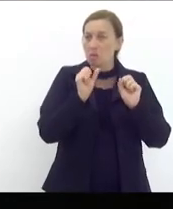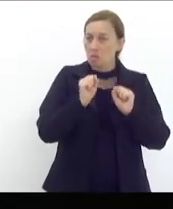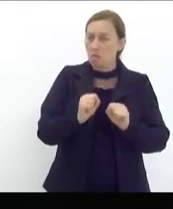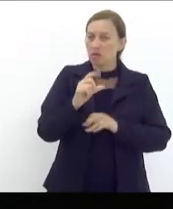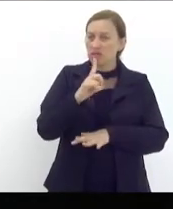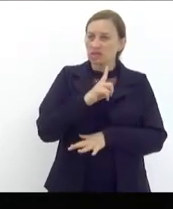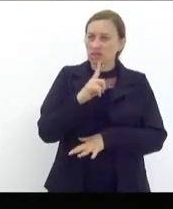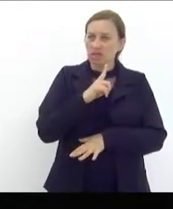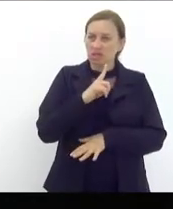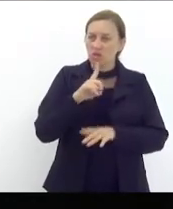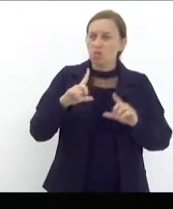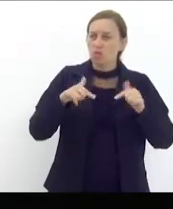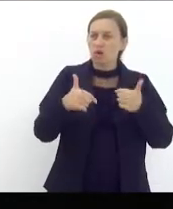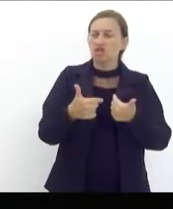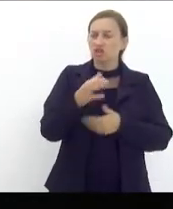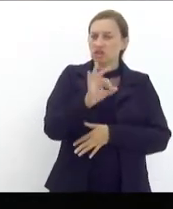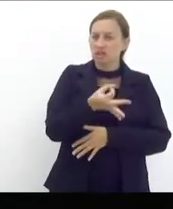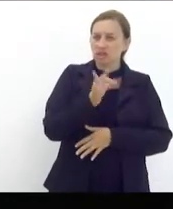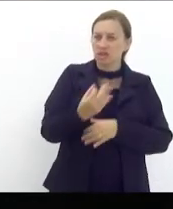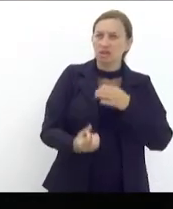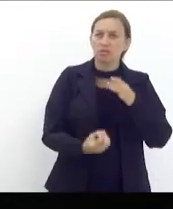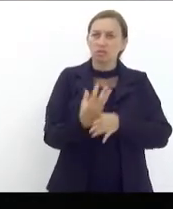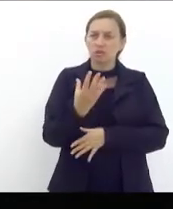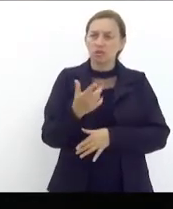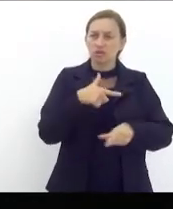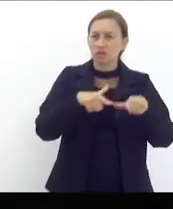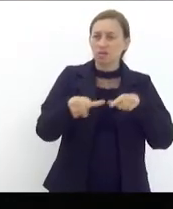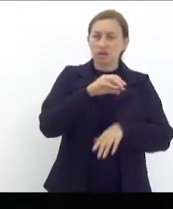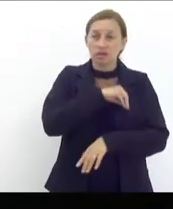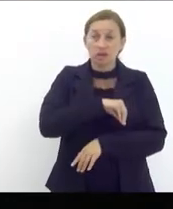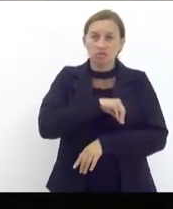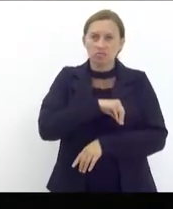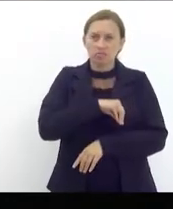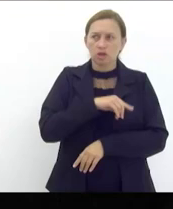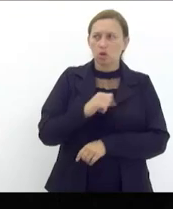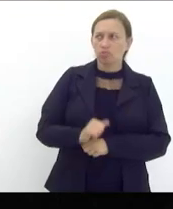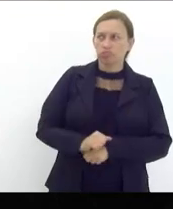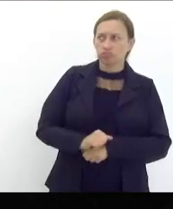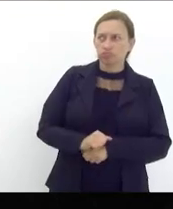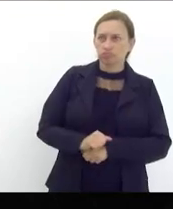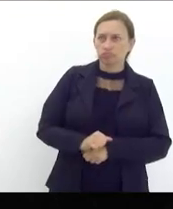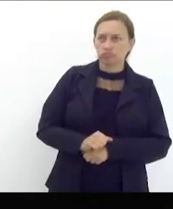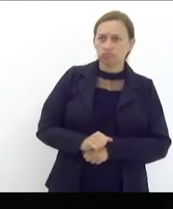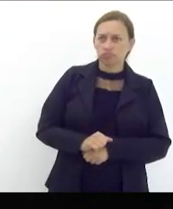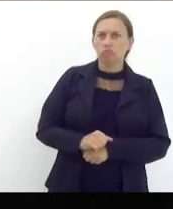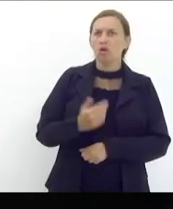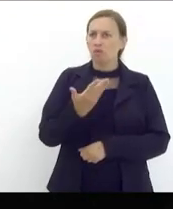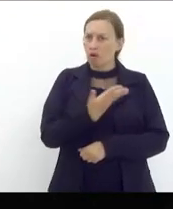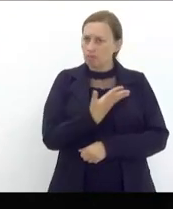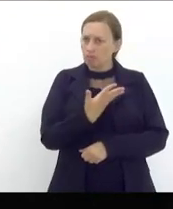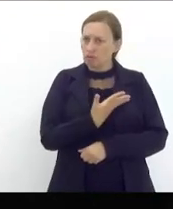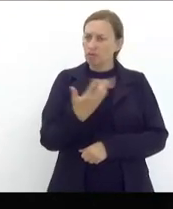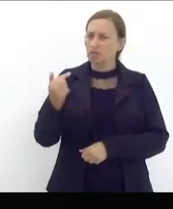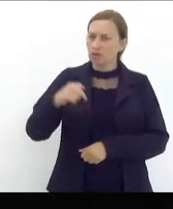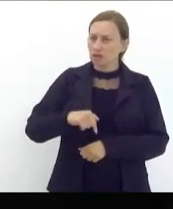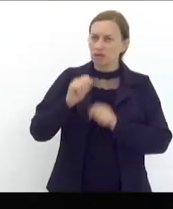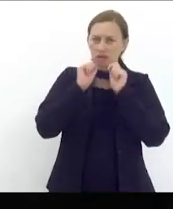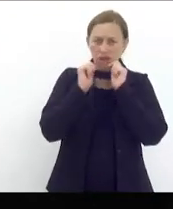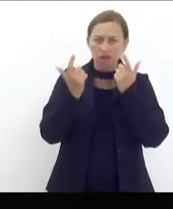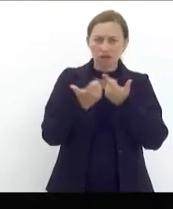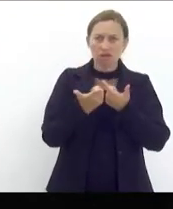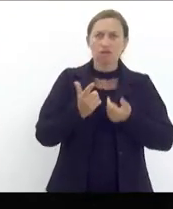ter aí uma ação concreta na produção de emprego e renda e eu e ele foi até um colega nosso aqui na assembleia